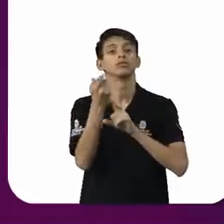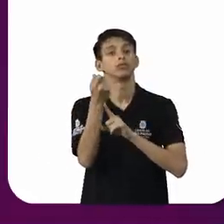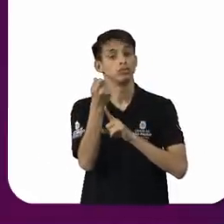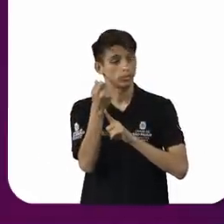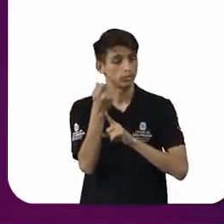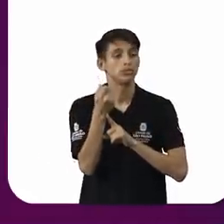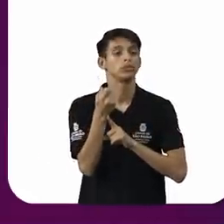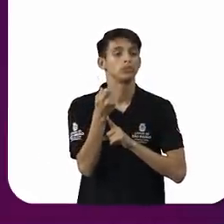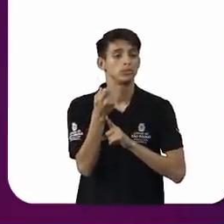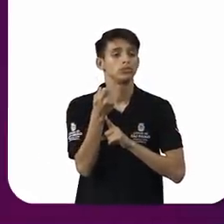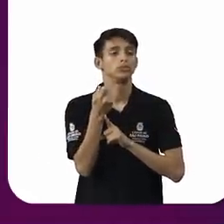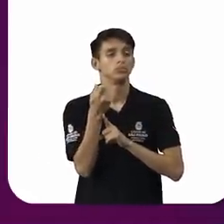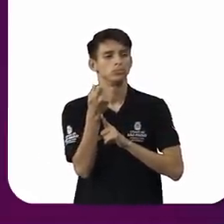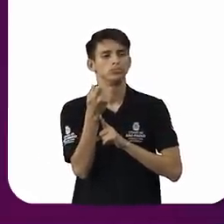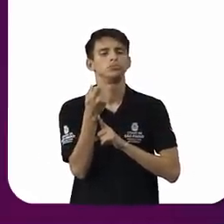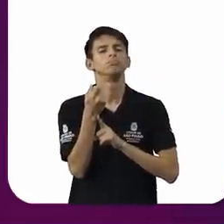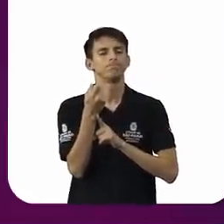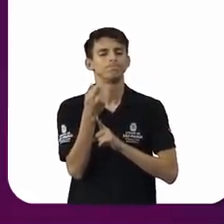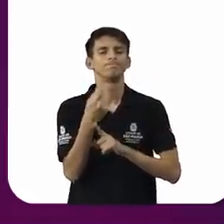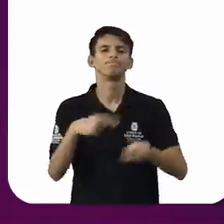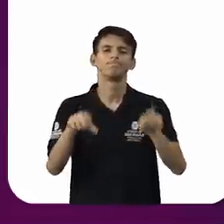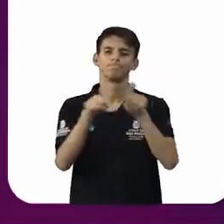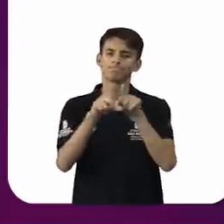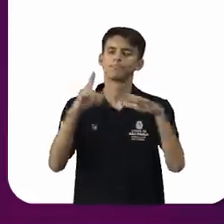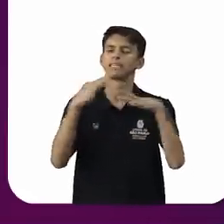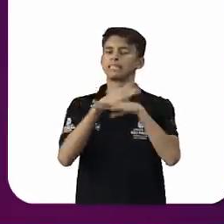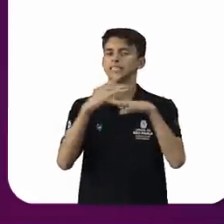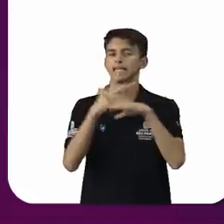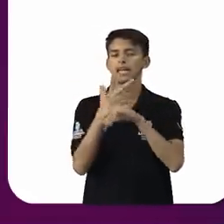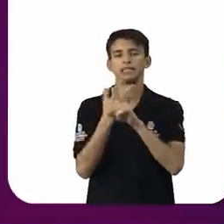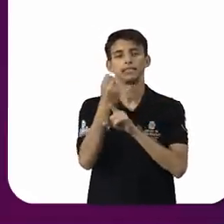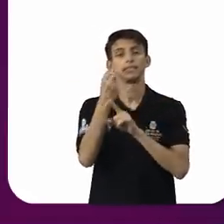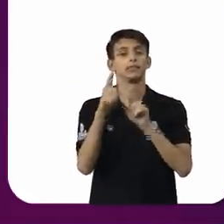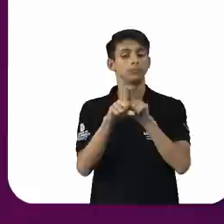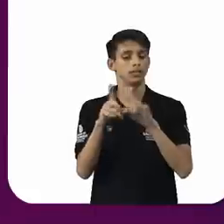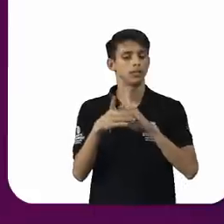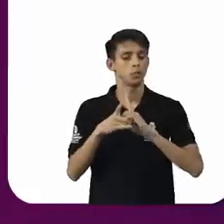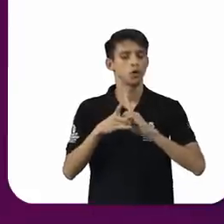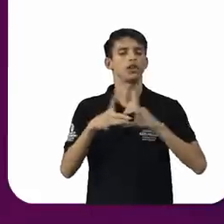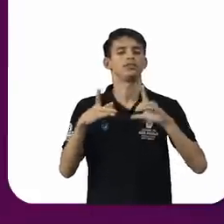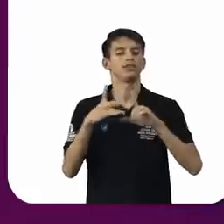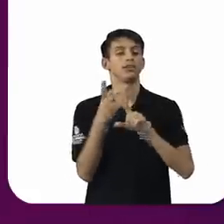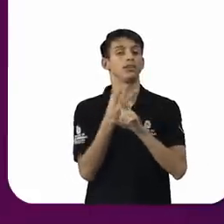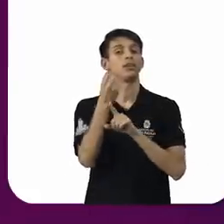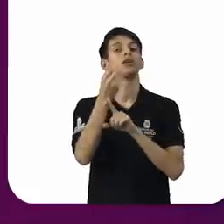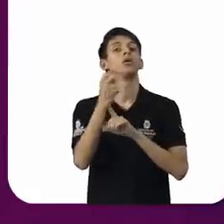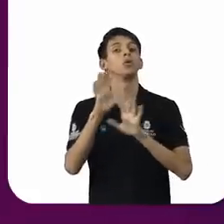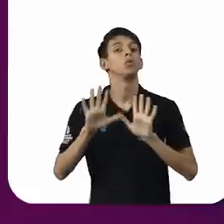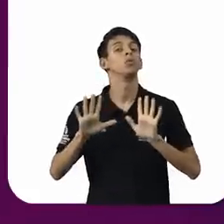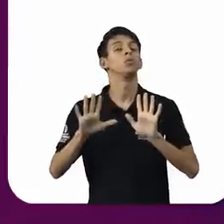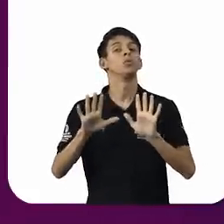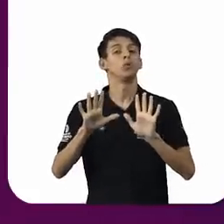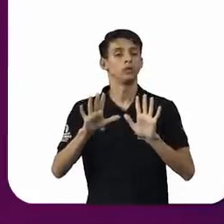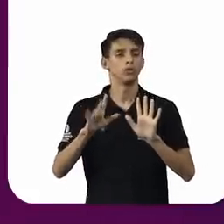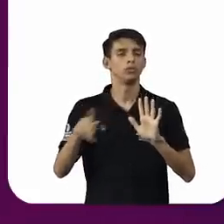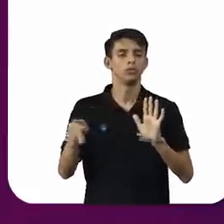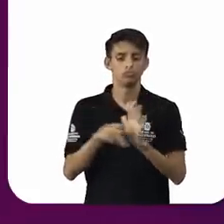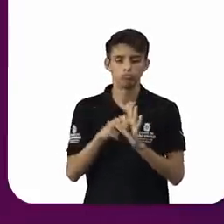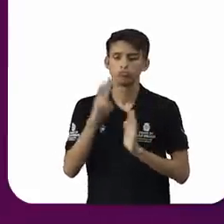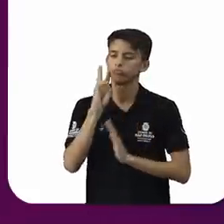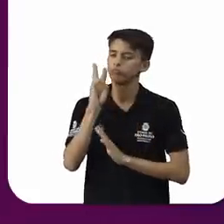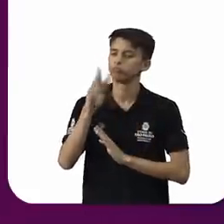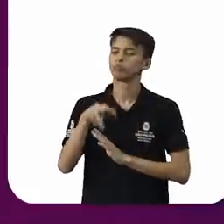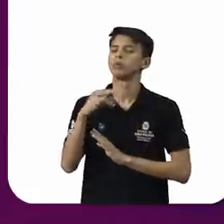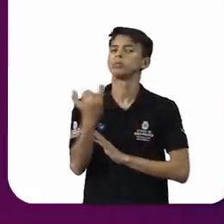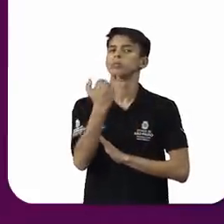os jurisdicionados ganham, a cidadania e a democracia ganham quando uma instituição da importância